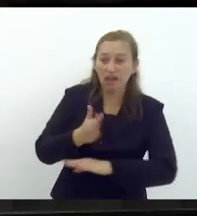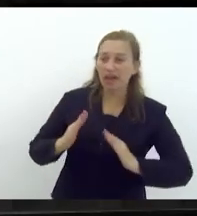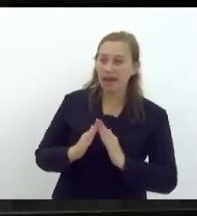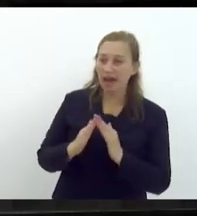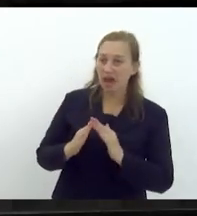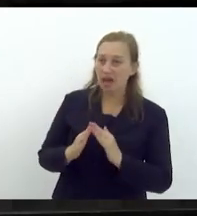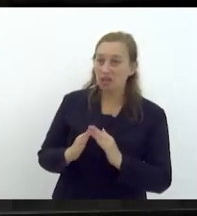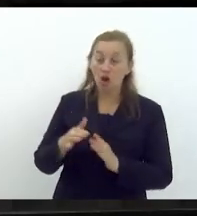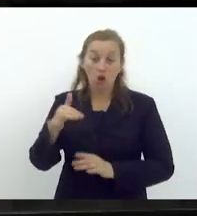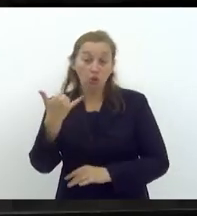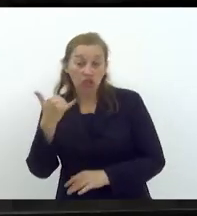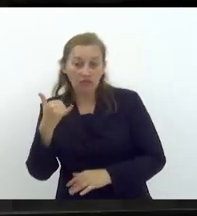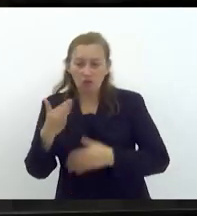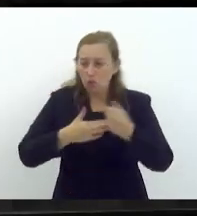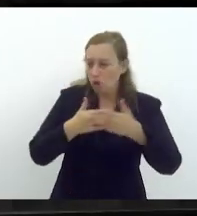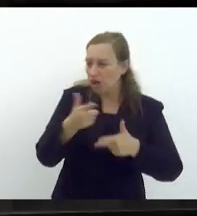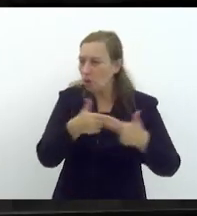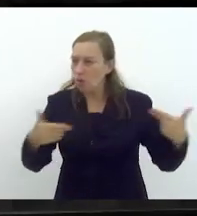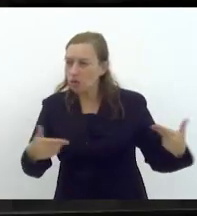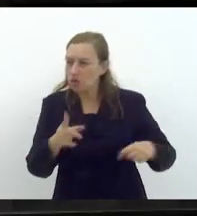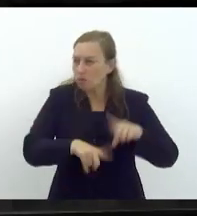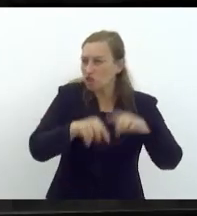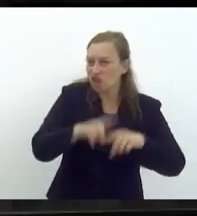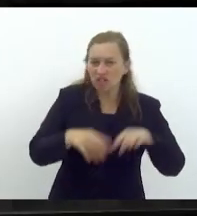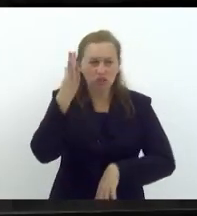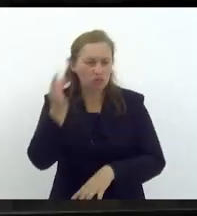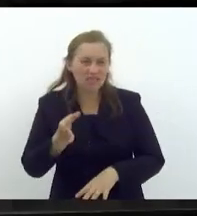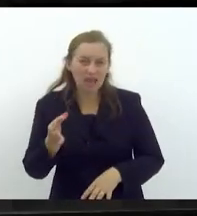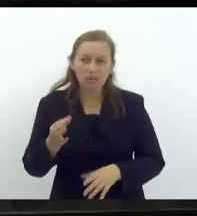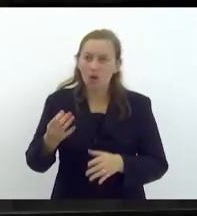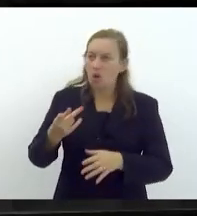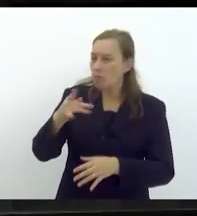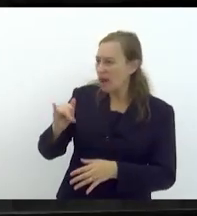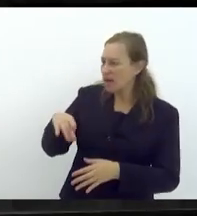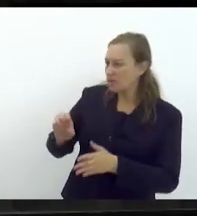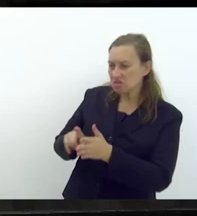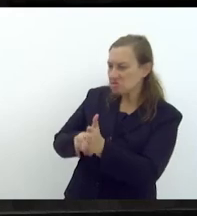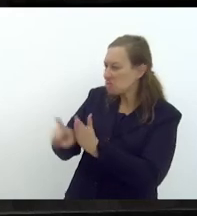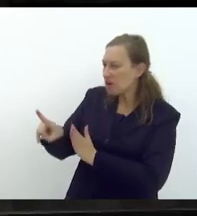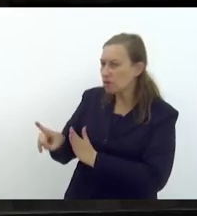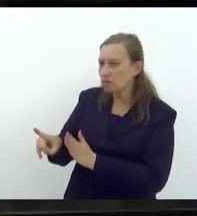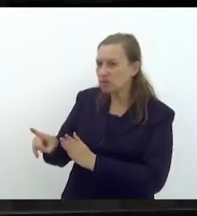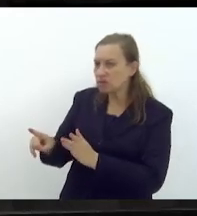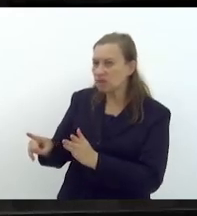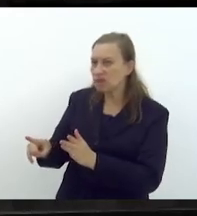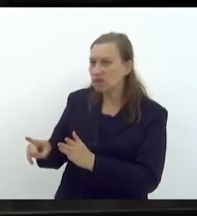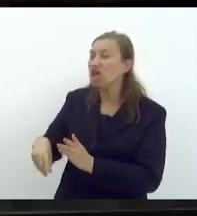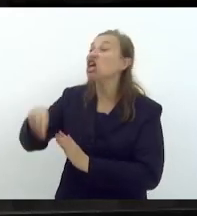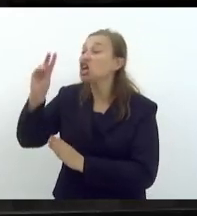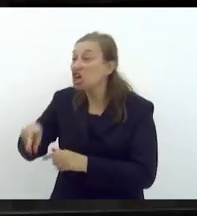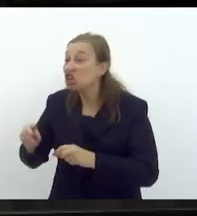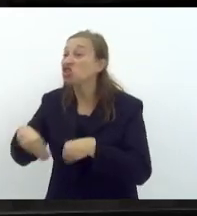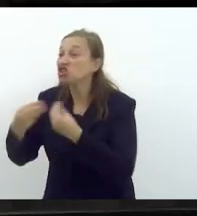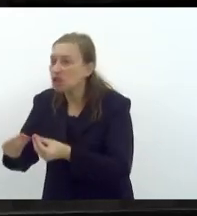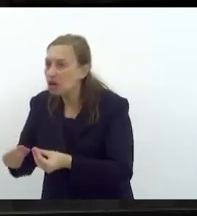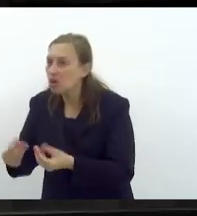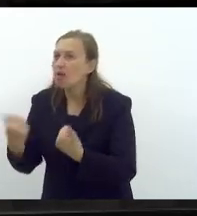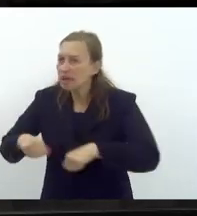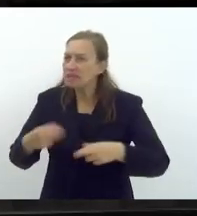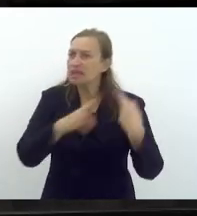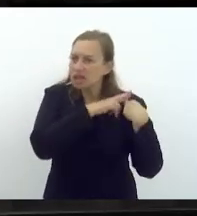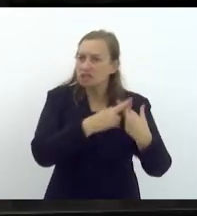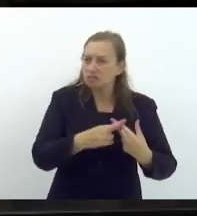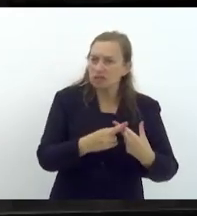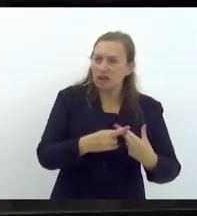seja com telefone ou com qualquer coisa e não sabe de onde veio e o pai não pergunta. É um momento que todos nós temos que assumir a nossa